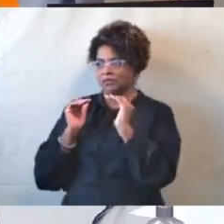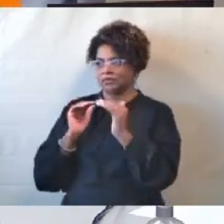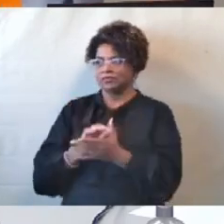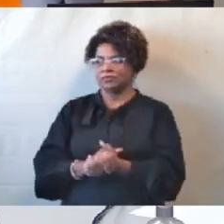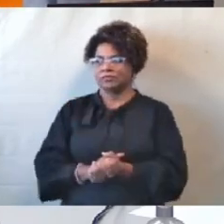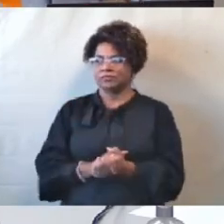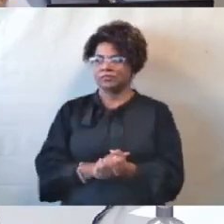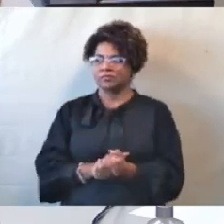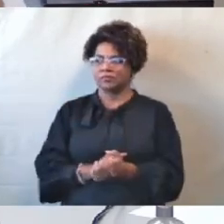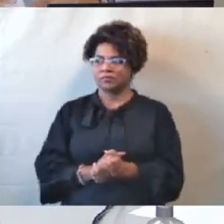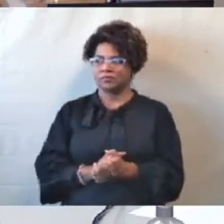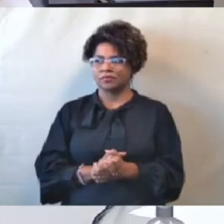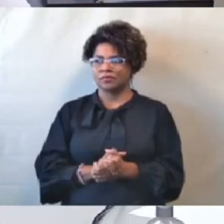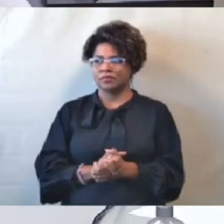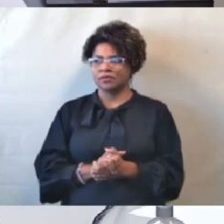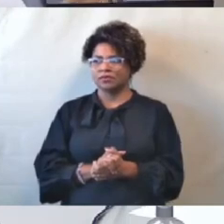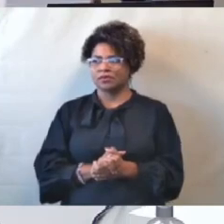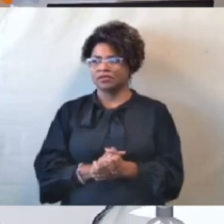Bem,